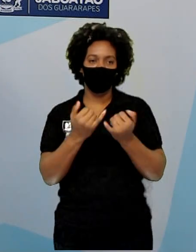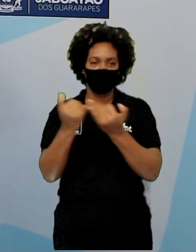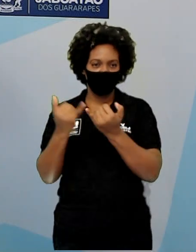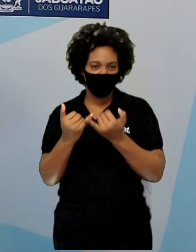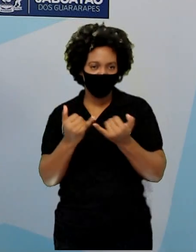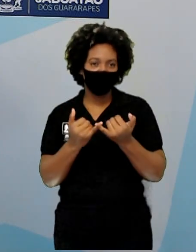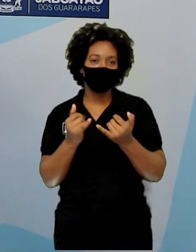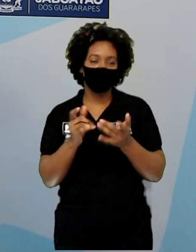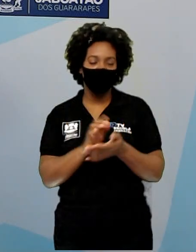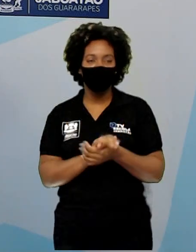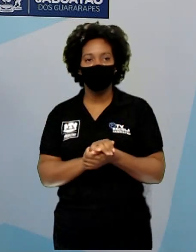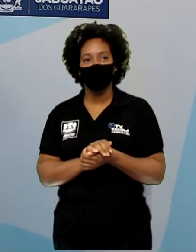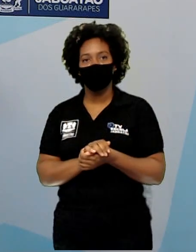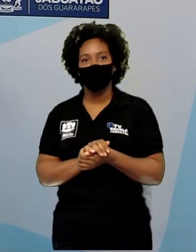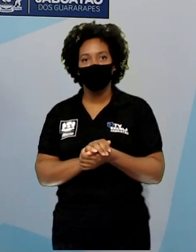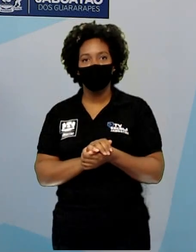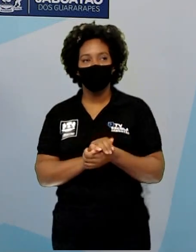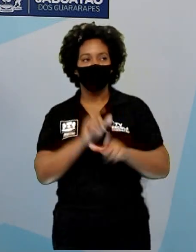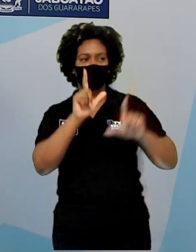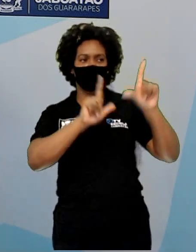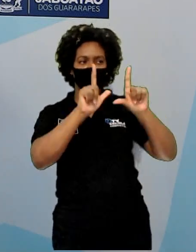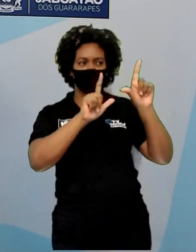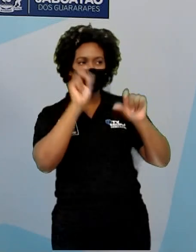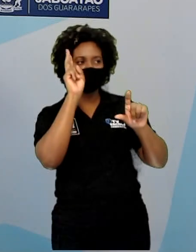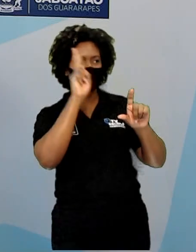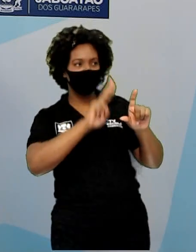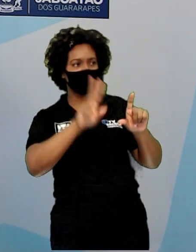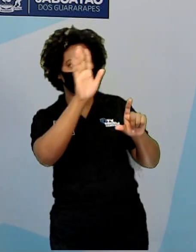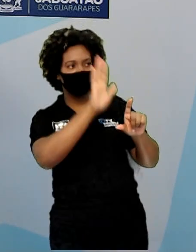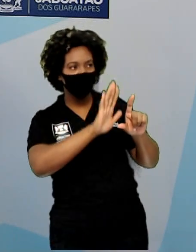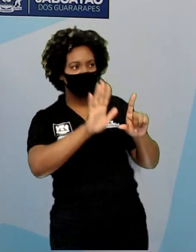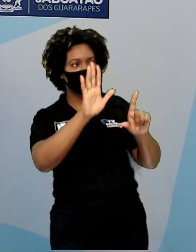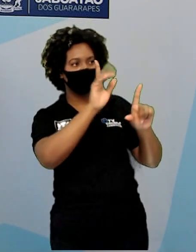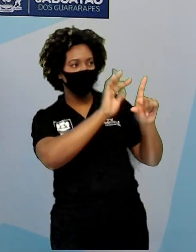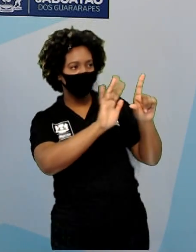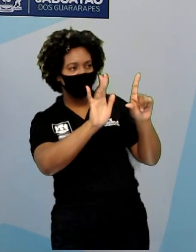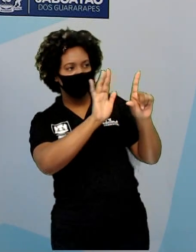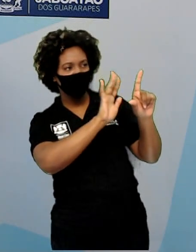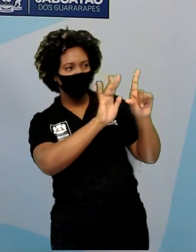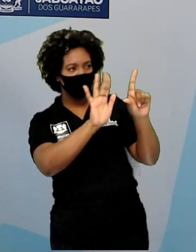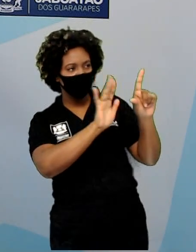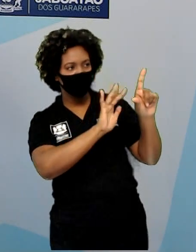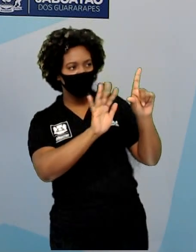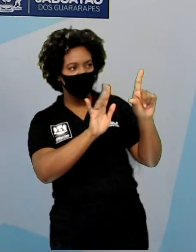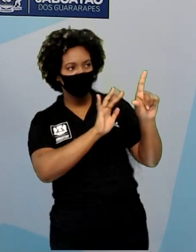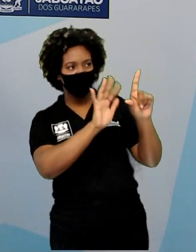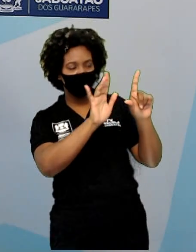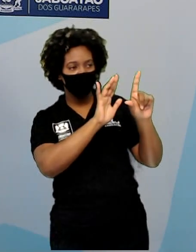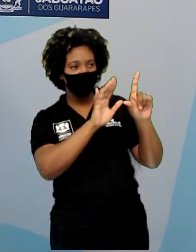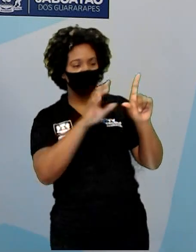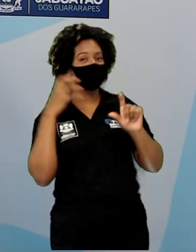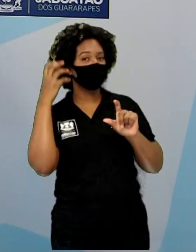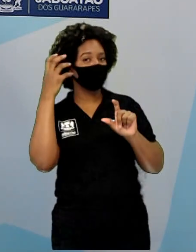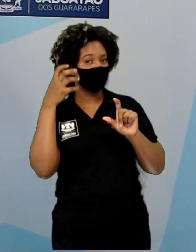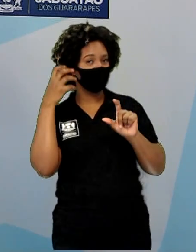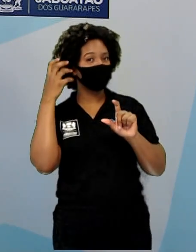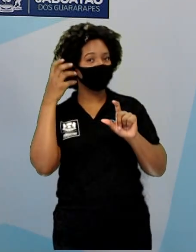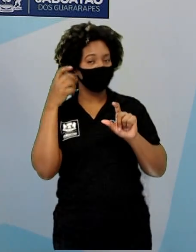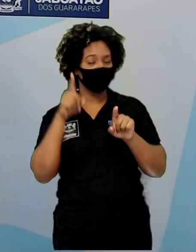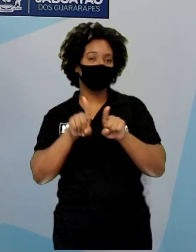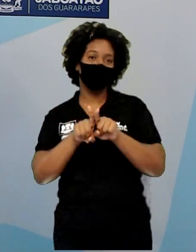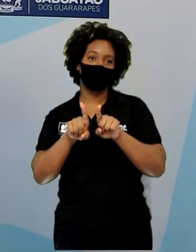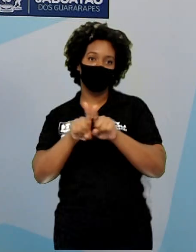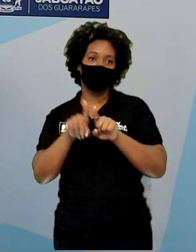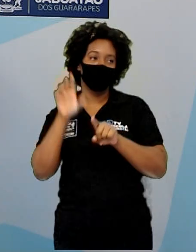outra, você vê o anúncio feito, né? Através dos comerciais. Da mesma forma, no rádio, né? Você está ali